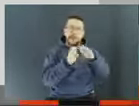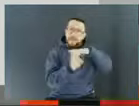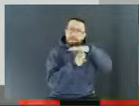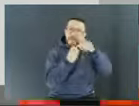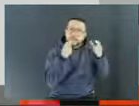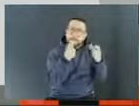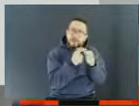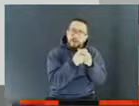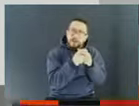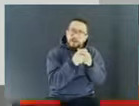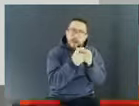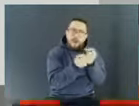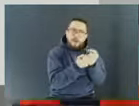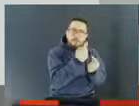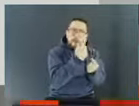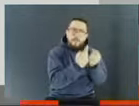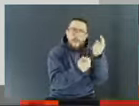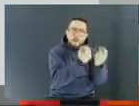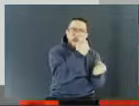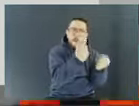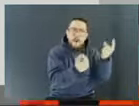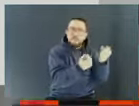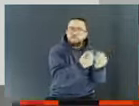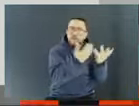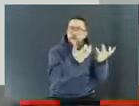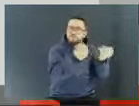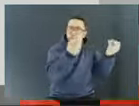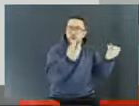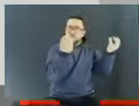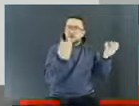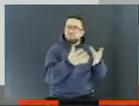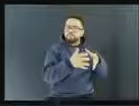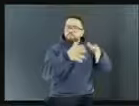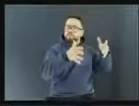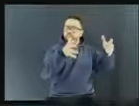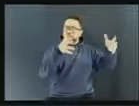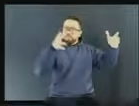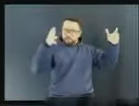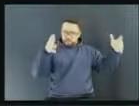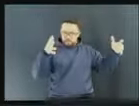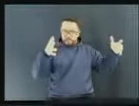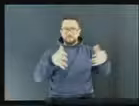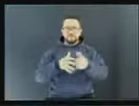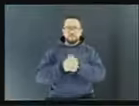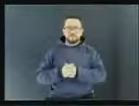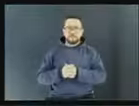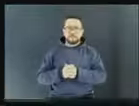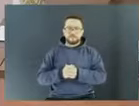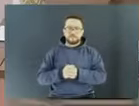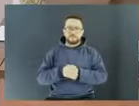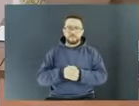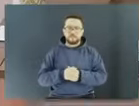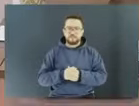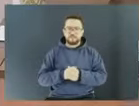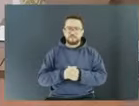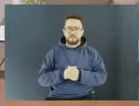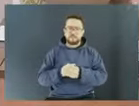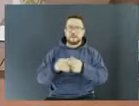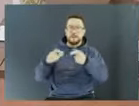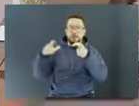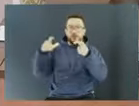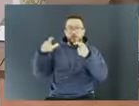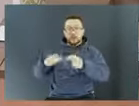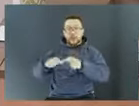Um aumento, um crescimento de 27% do e-commerce, e os self-storage instalados em locais estratégicos trouxeram um apoio